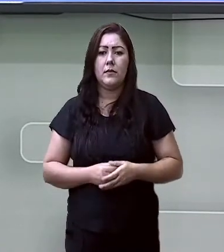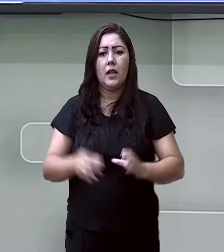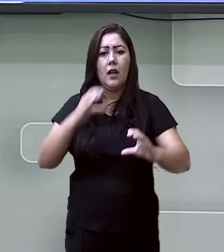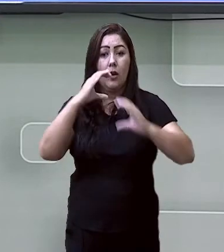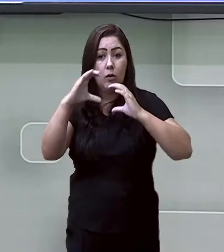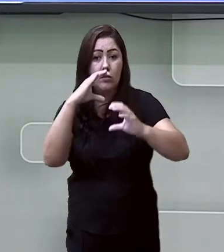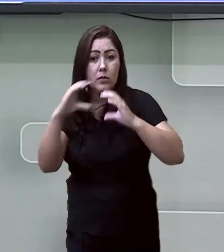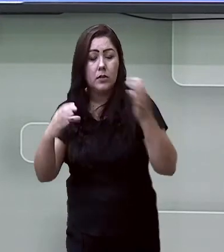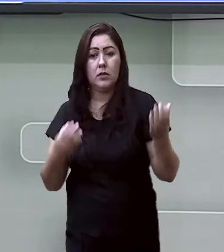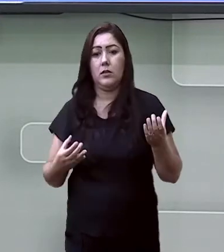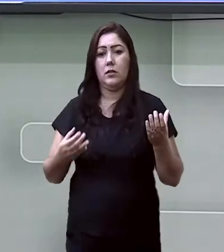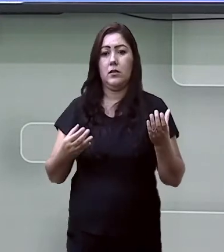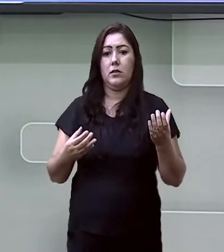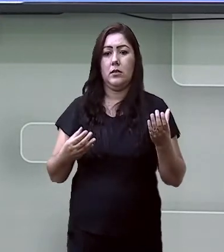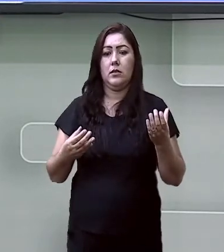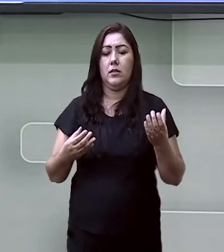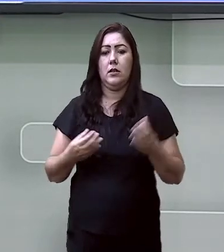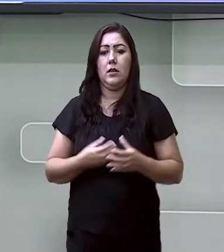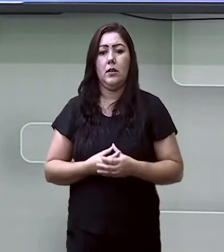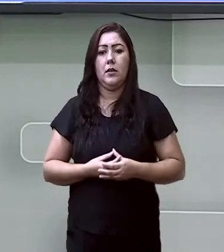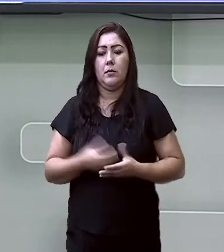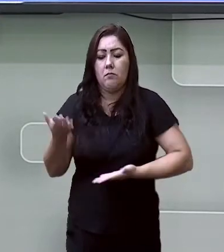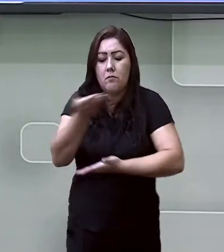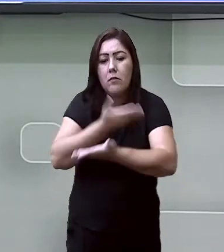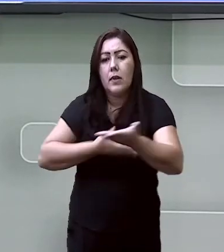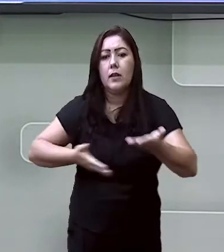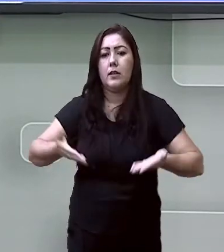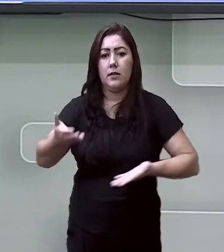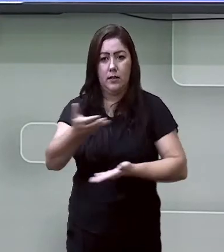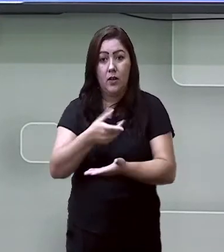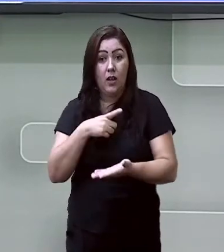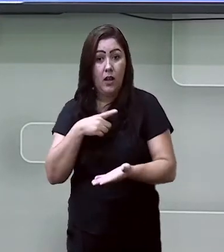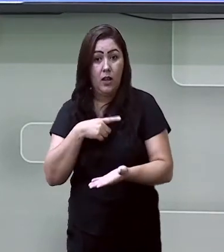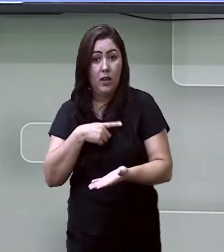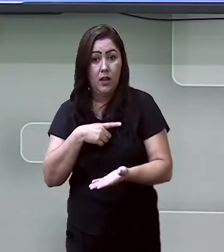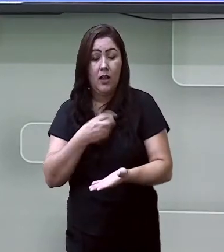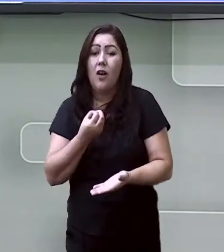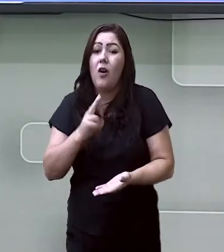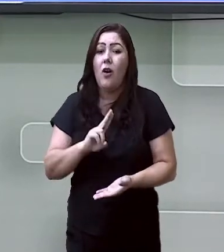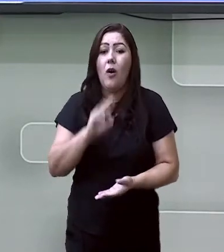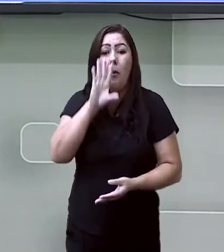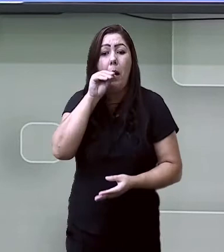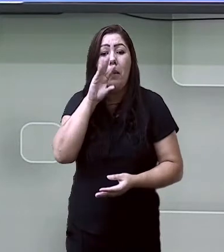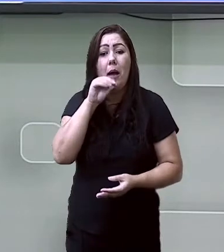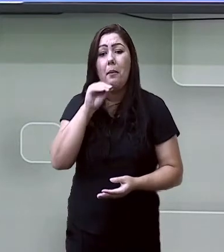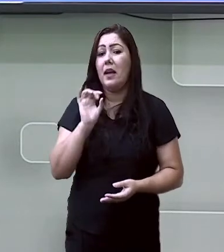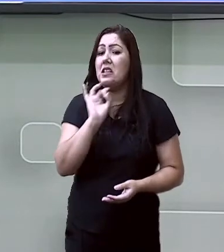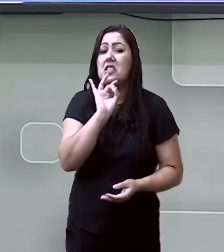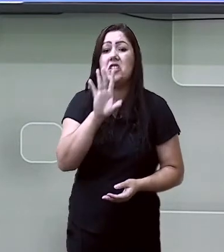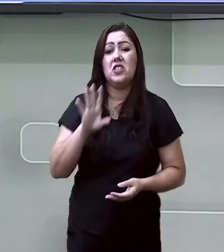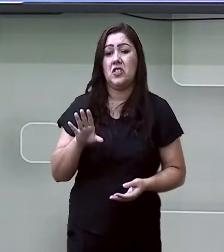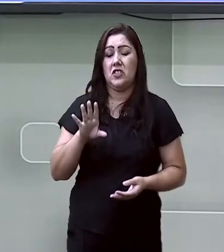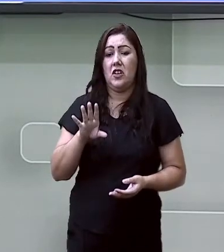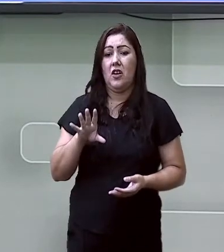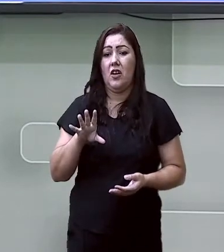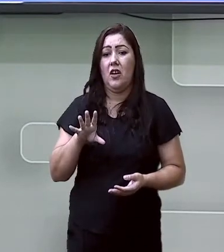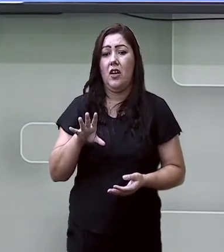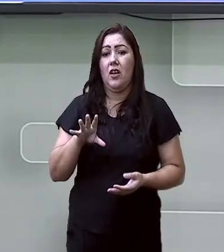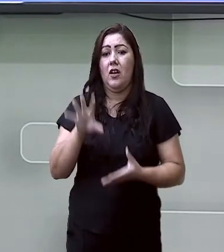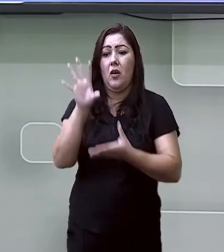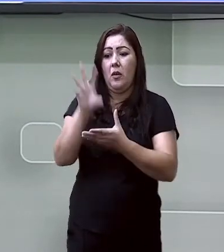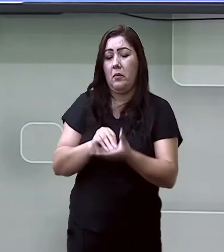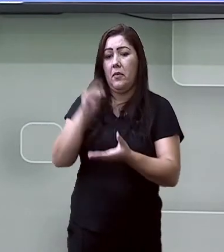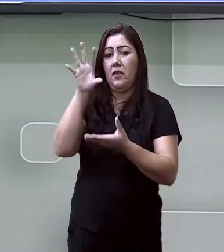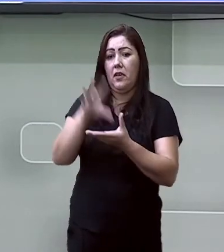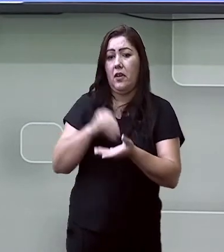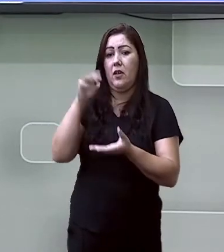de troca de mensagem e de interação? Ou ela usa a fala só para fazer pedidos ou repetir o que ouviu? O que